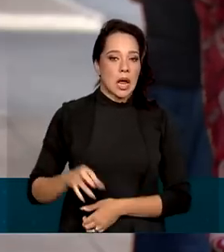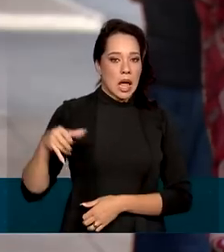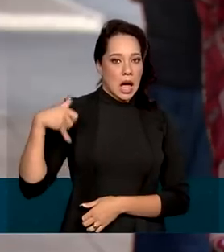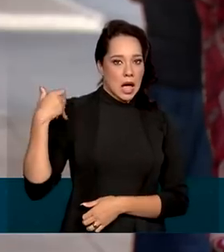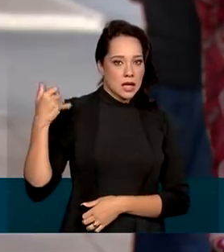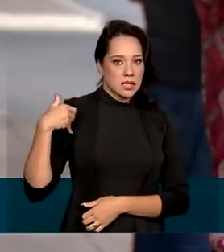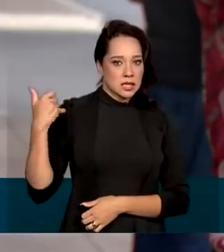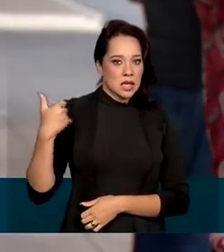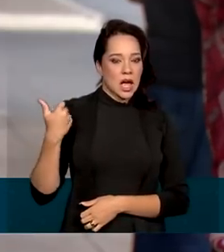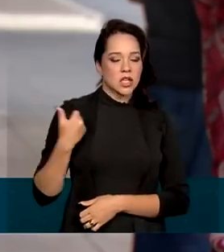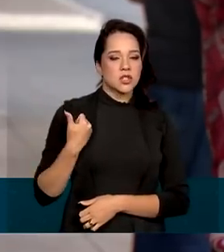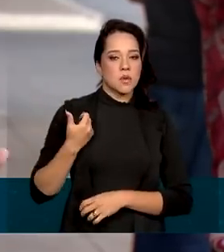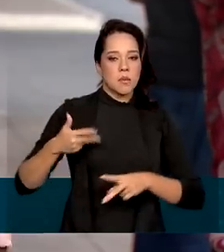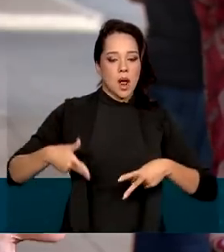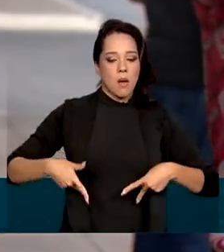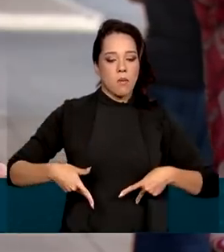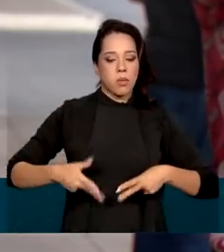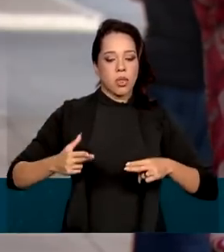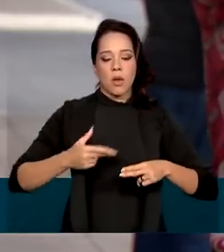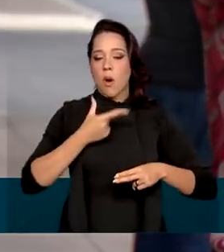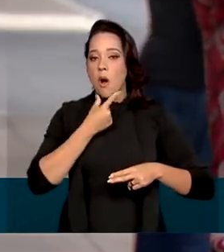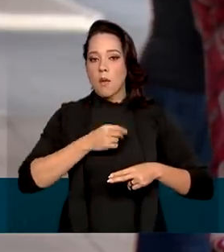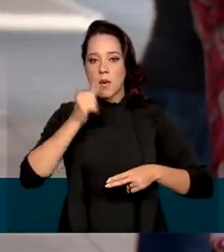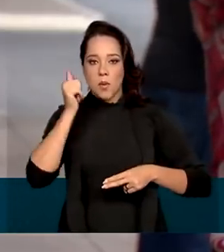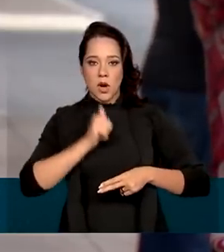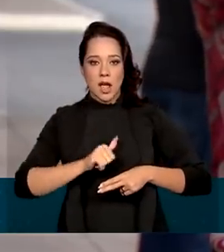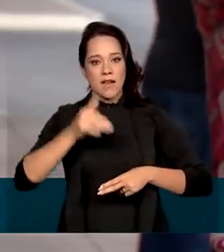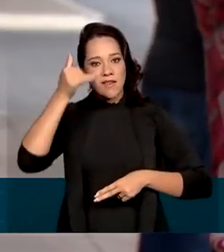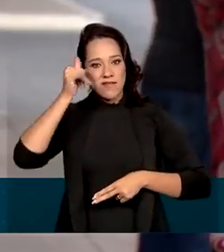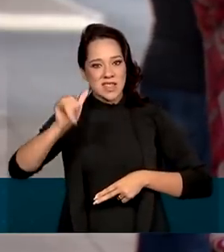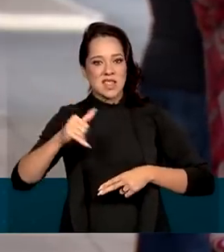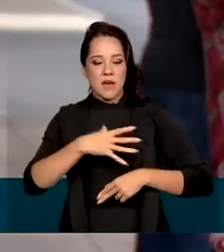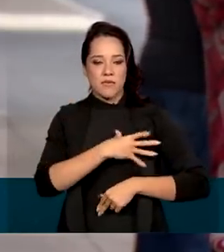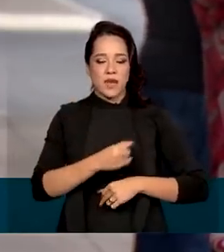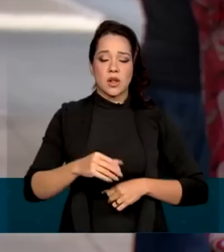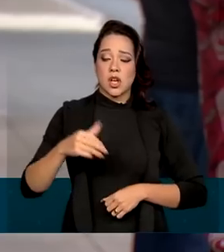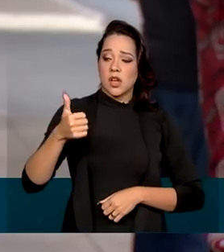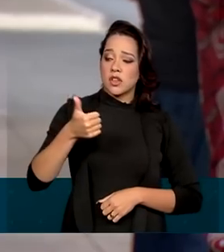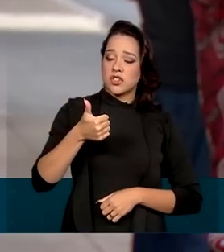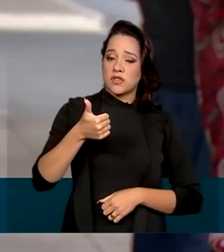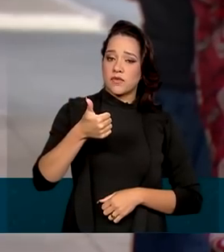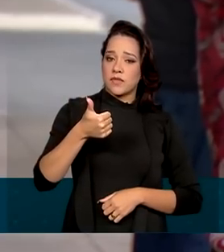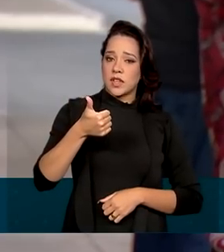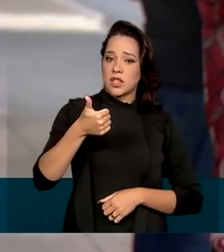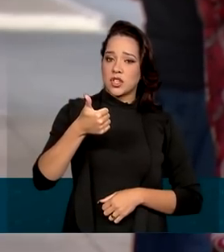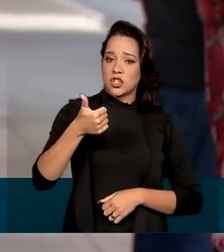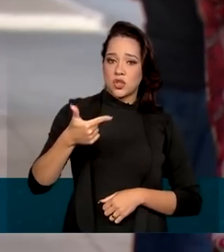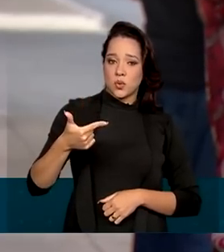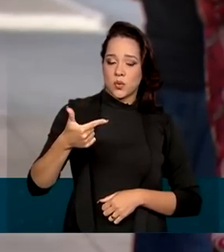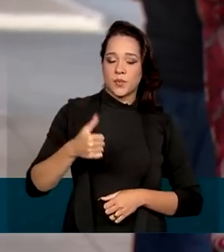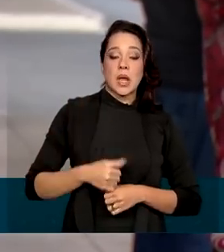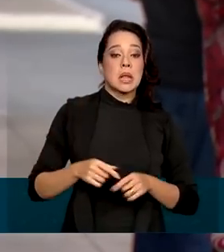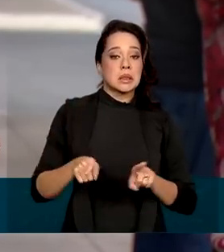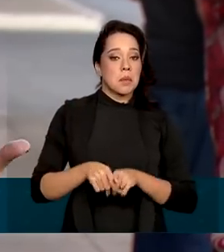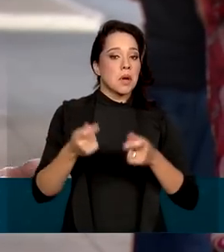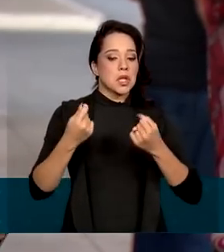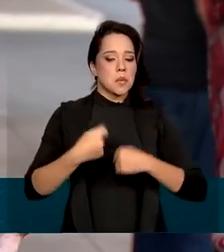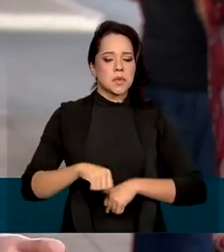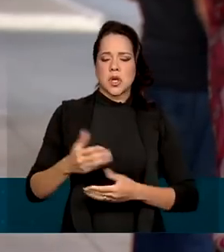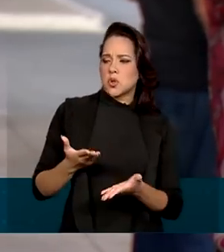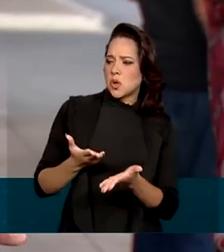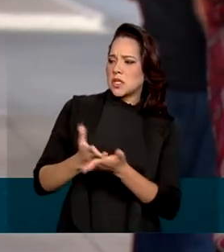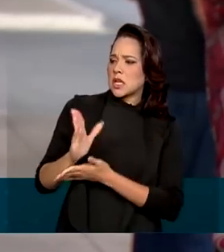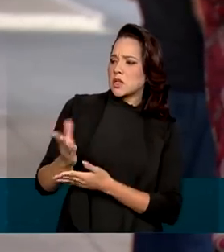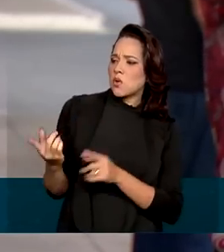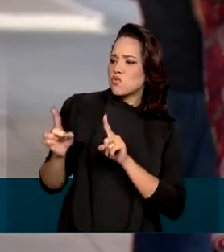mínima para a esterilização de homens e mulheres vai diminuir para 21 anos. A lei também dispensa a autorização